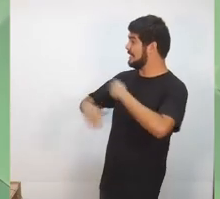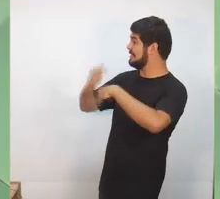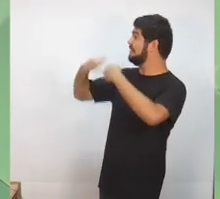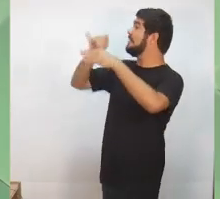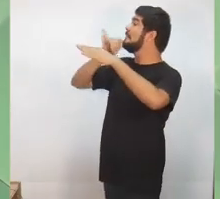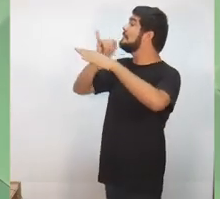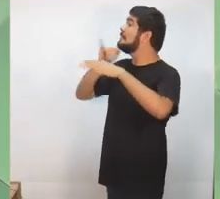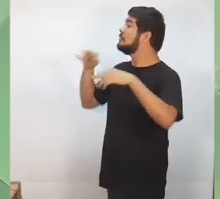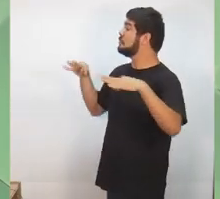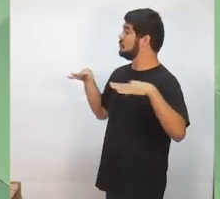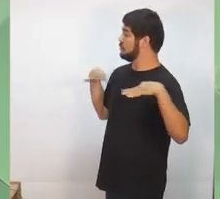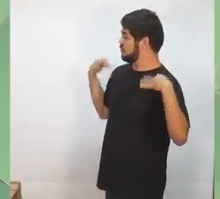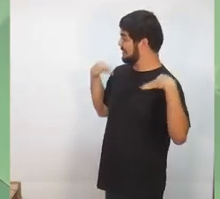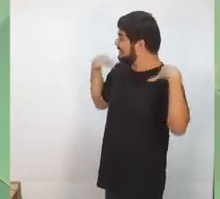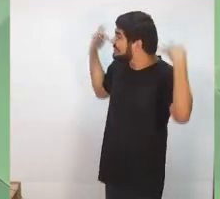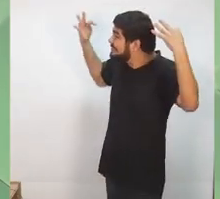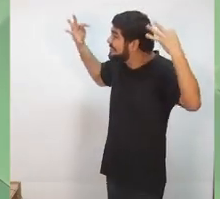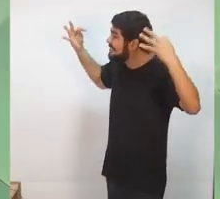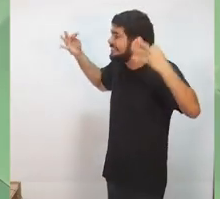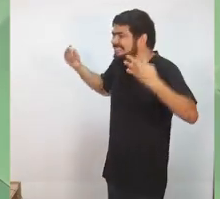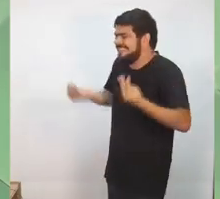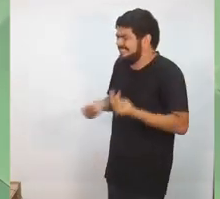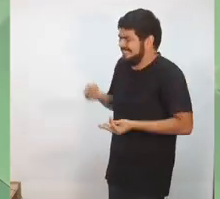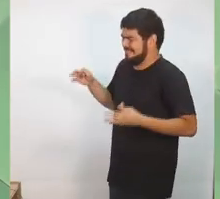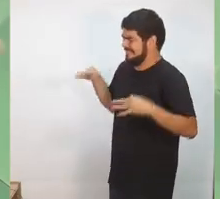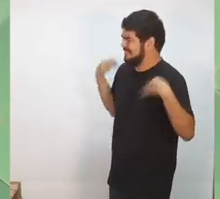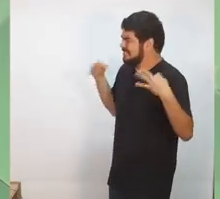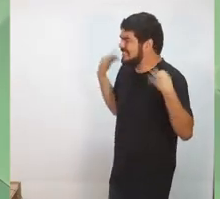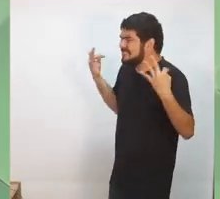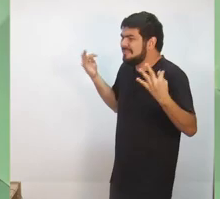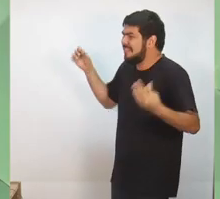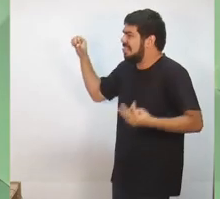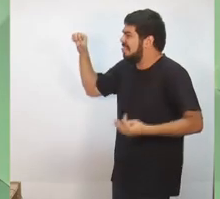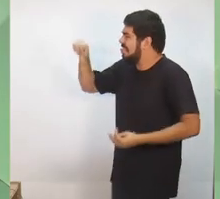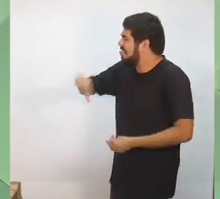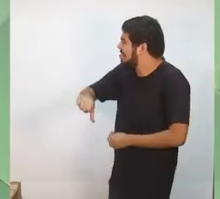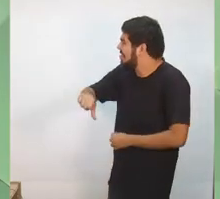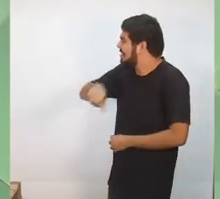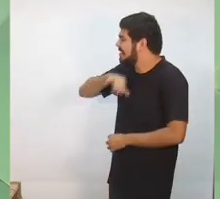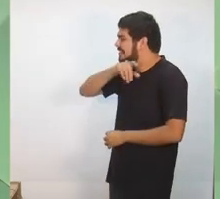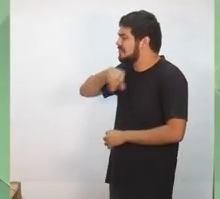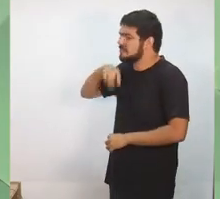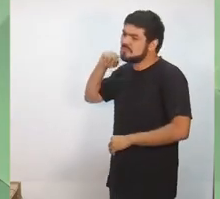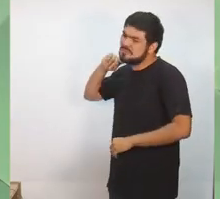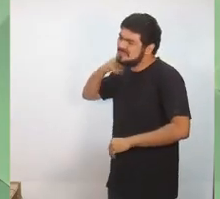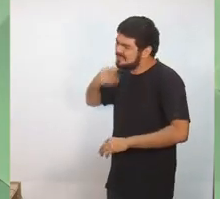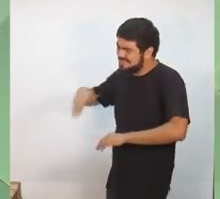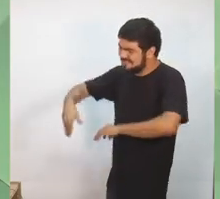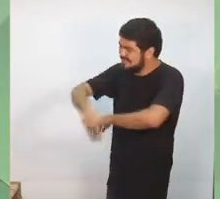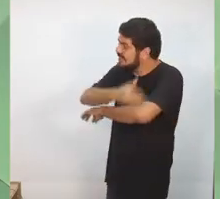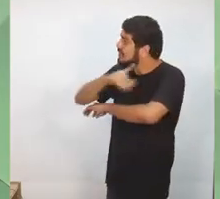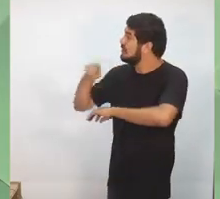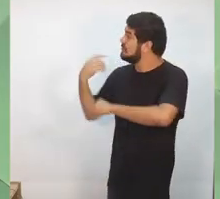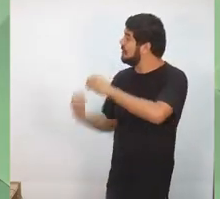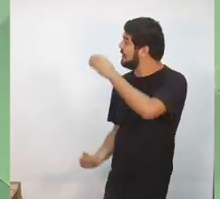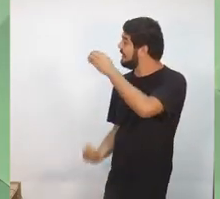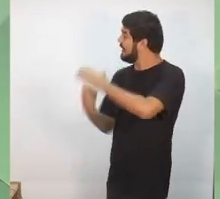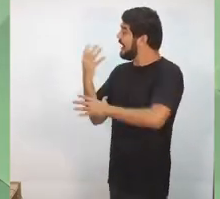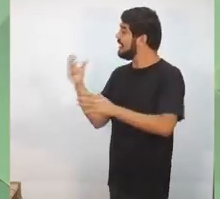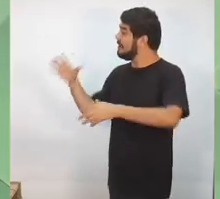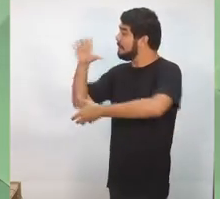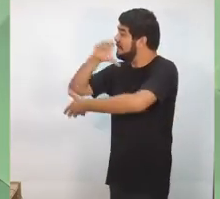exemplo, turismo, e não se pode desenvolver turismo com as cidades com péssimo saneamento que nós temos. Portanto, nós precisamos criar junto às